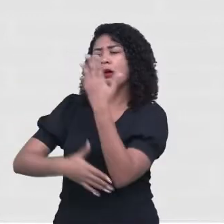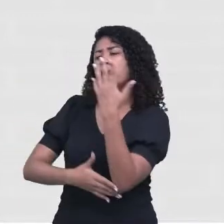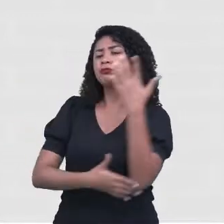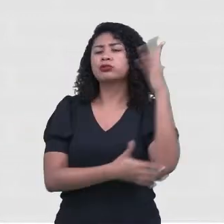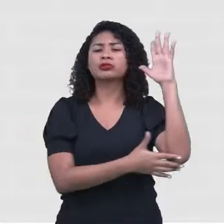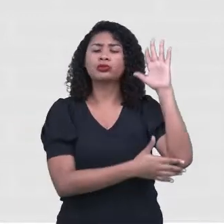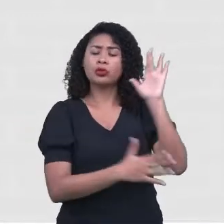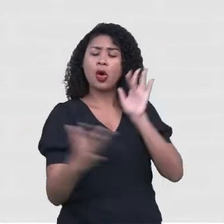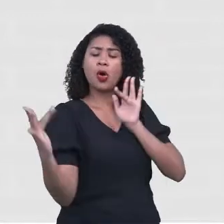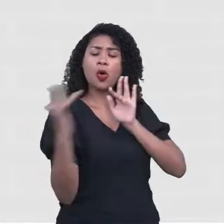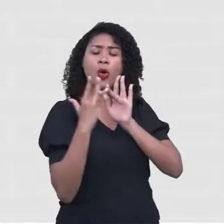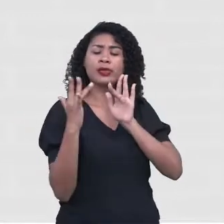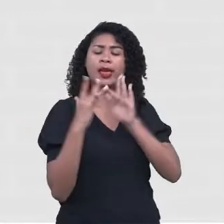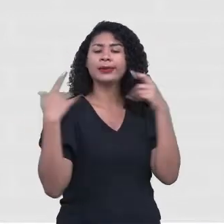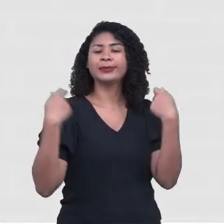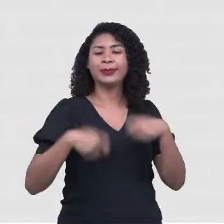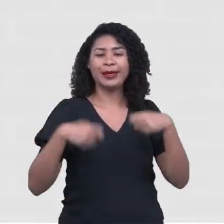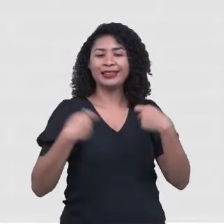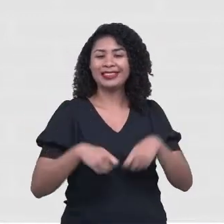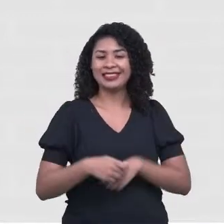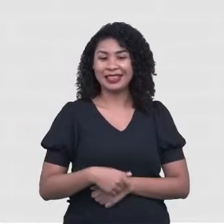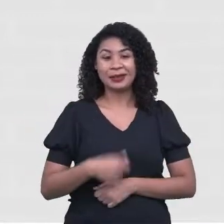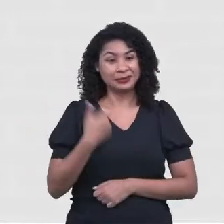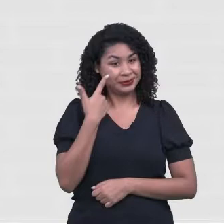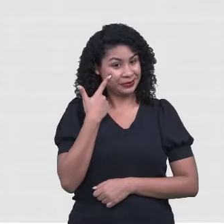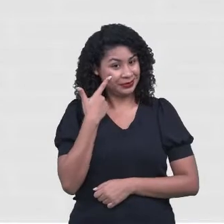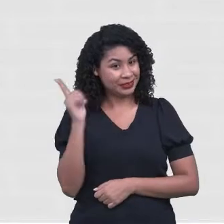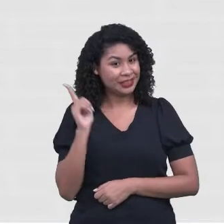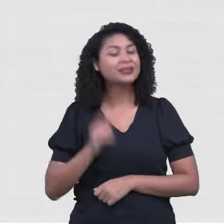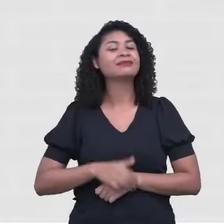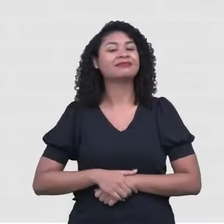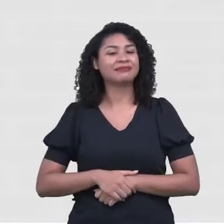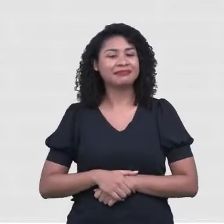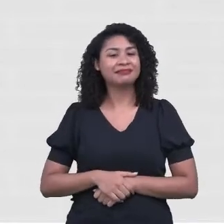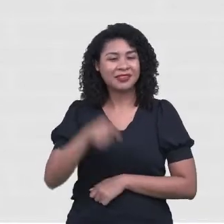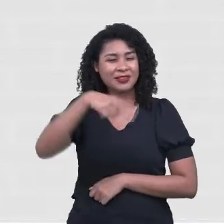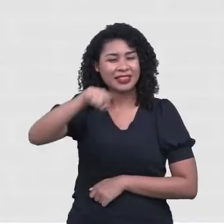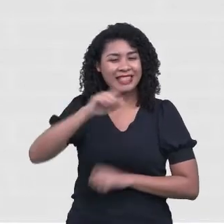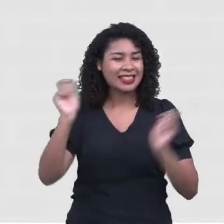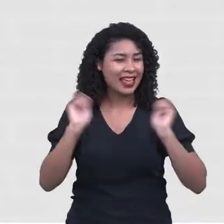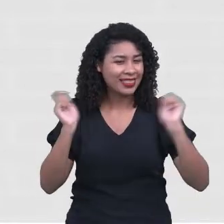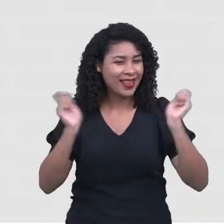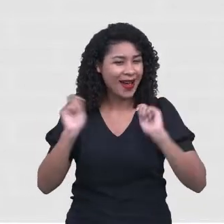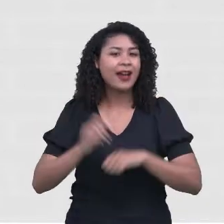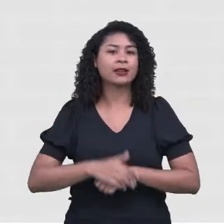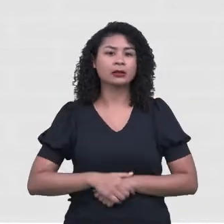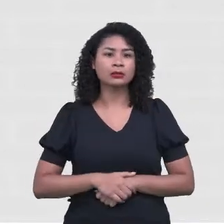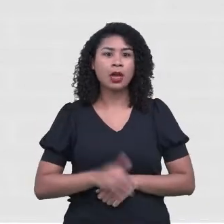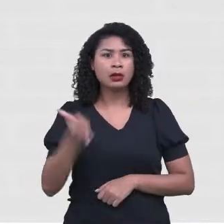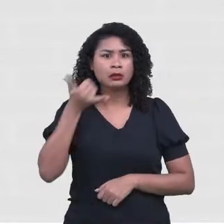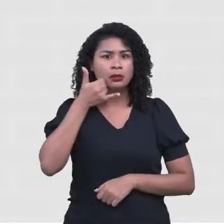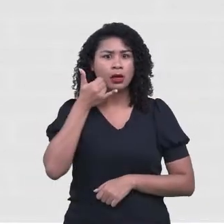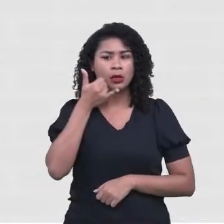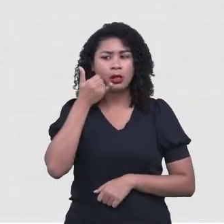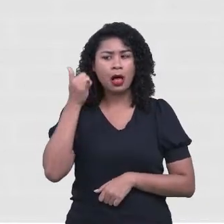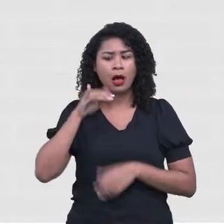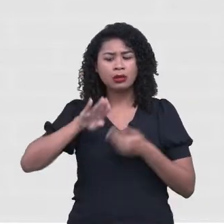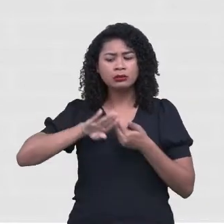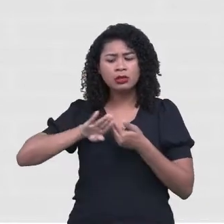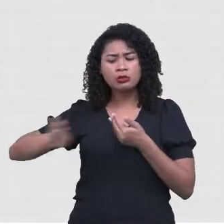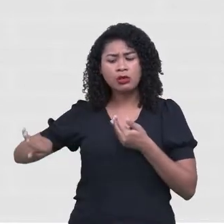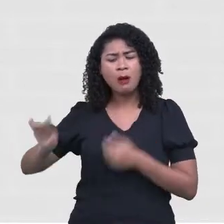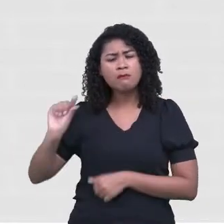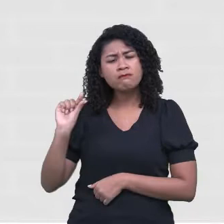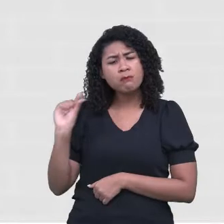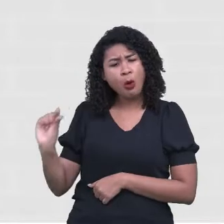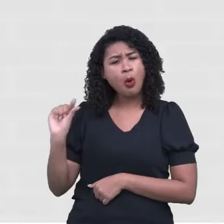uma coisa que vocês adoram. Fiquem longe do celular. Não é deixar o celular de lado. Ficar longe um